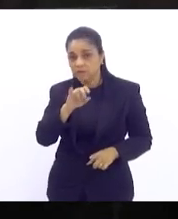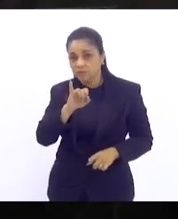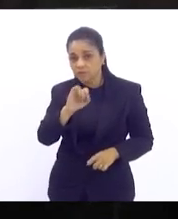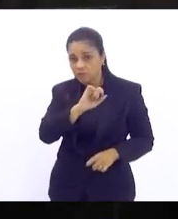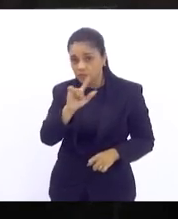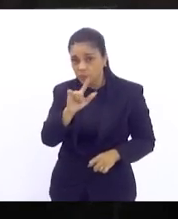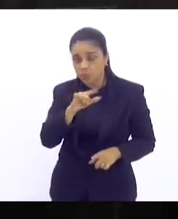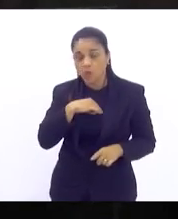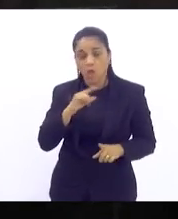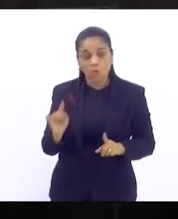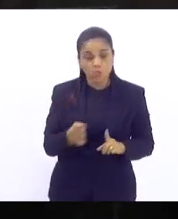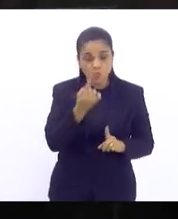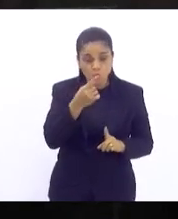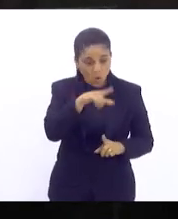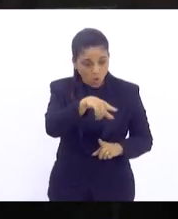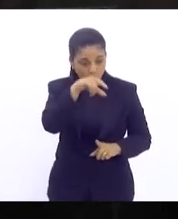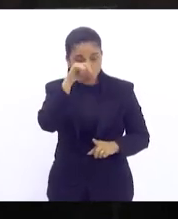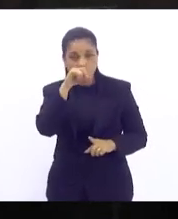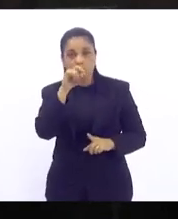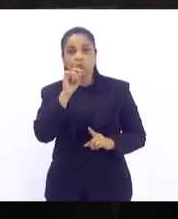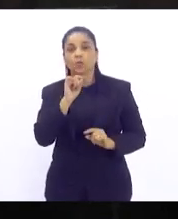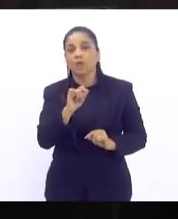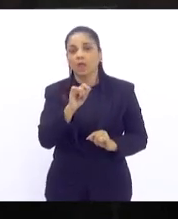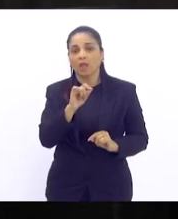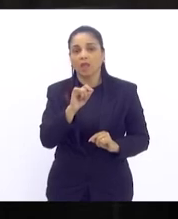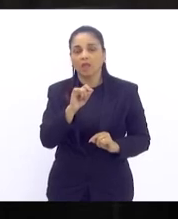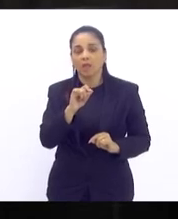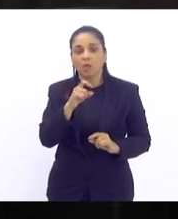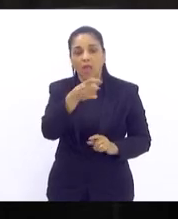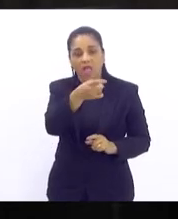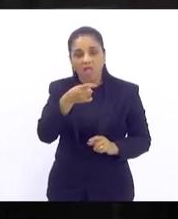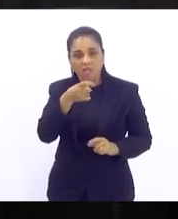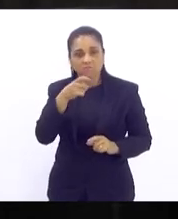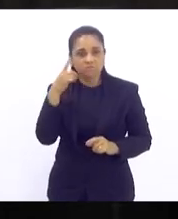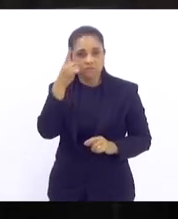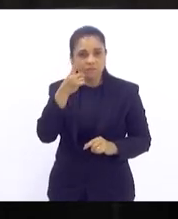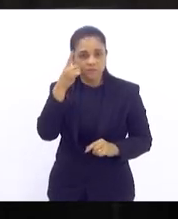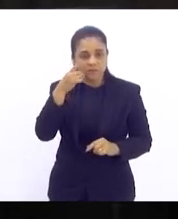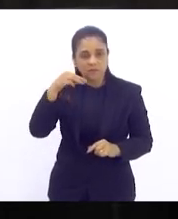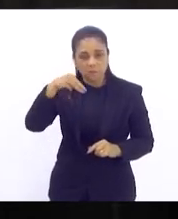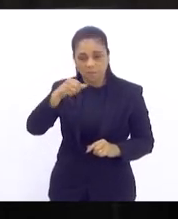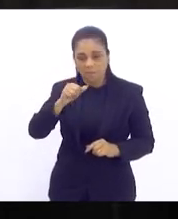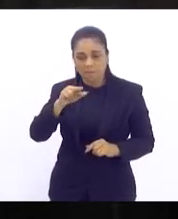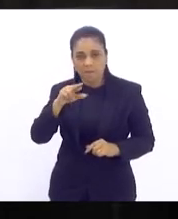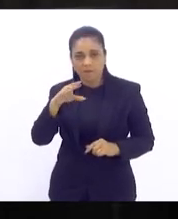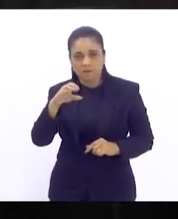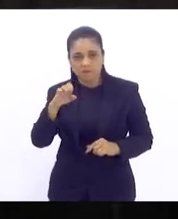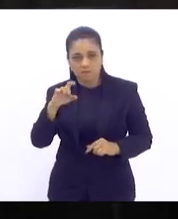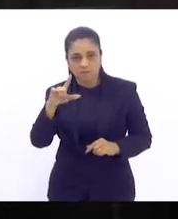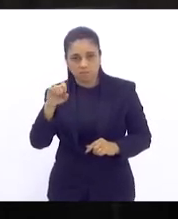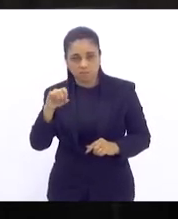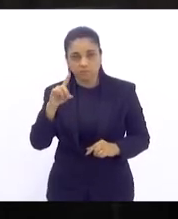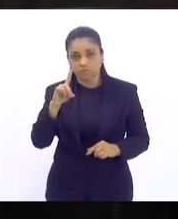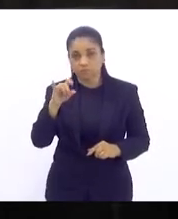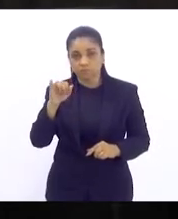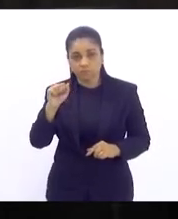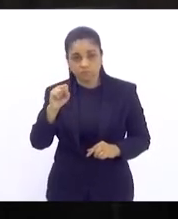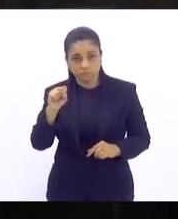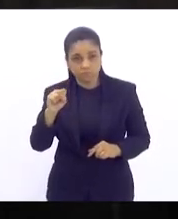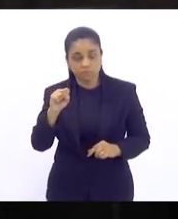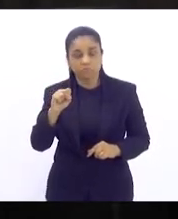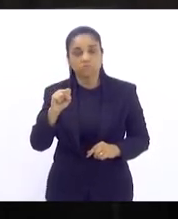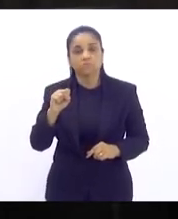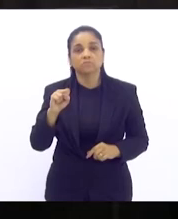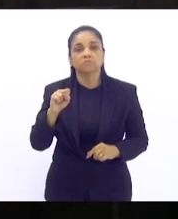eu quero destacar um que é o deputado ex-deputado Marcelo Dias que presidiu